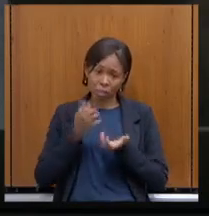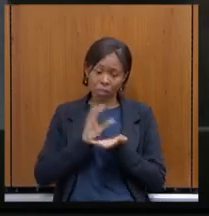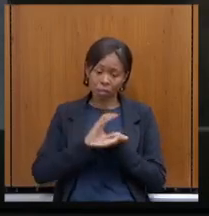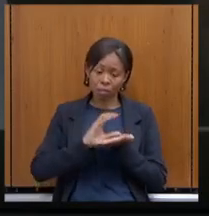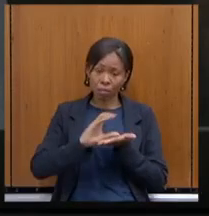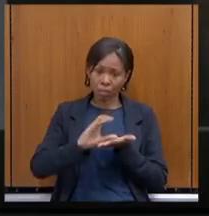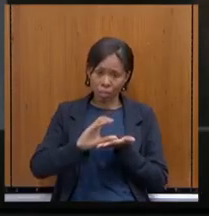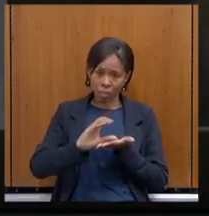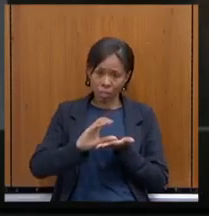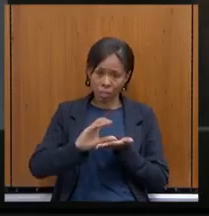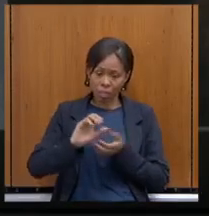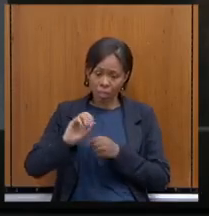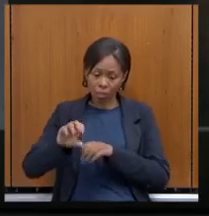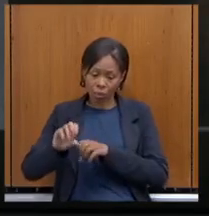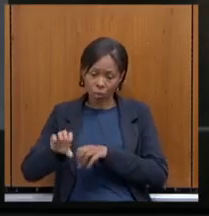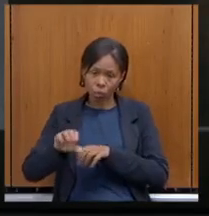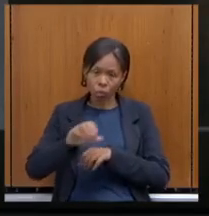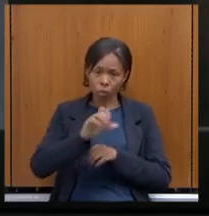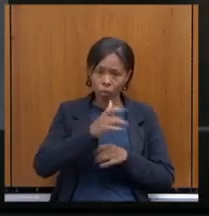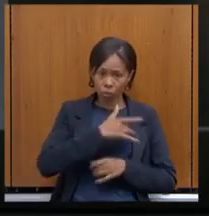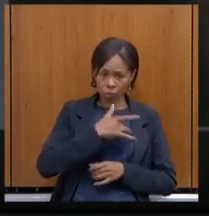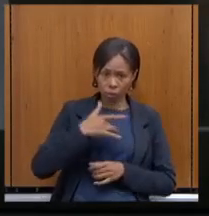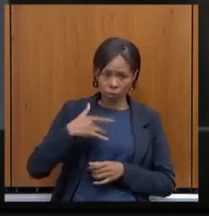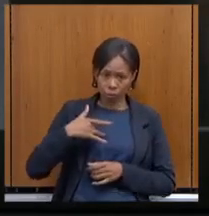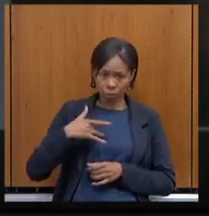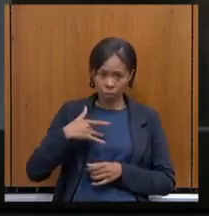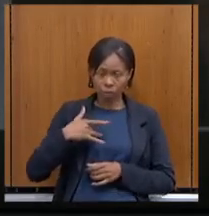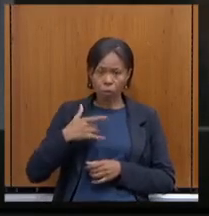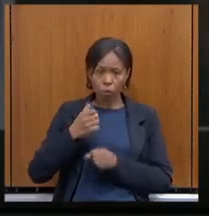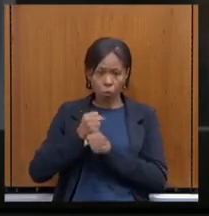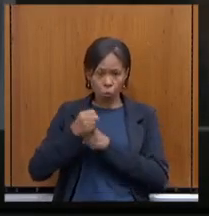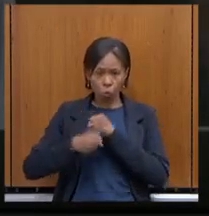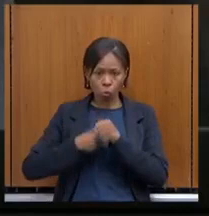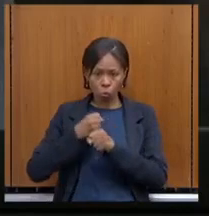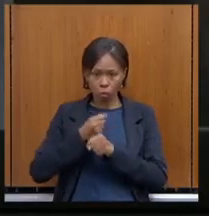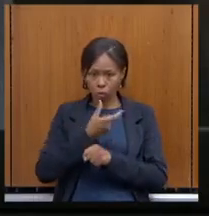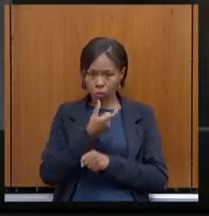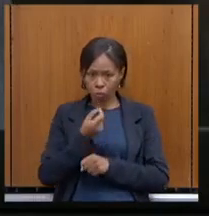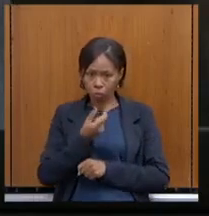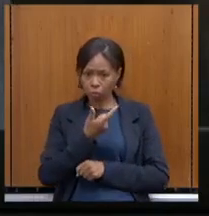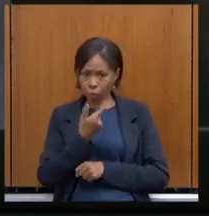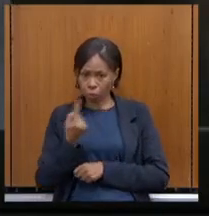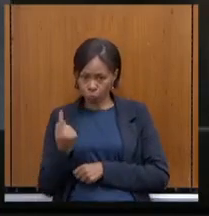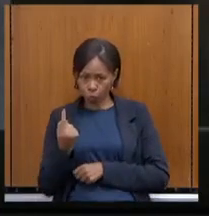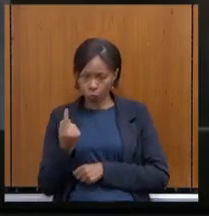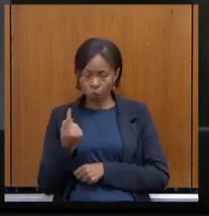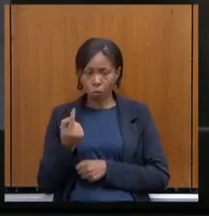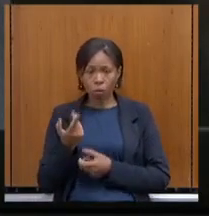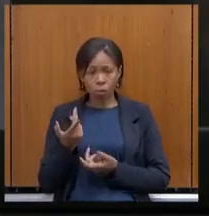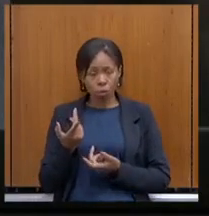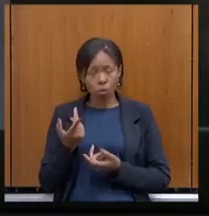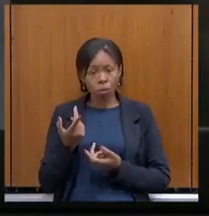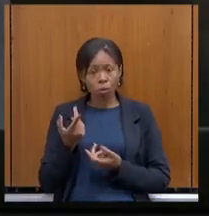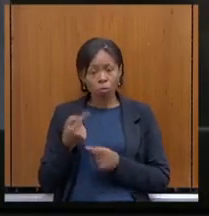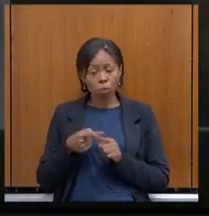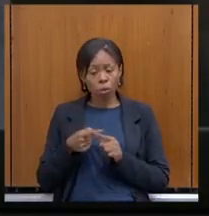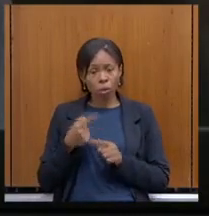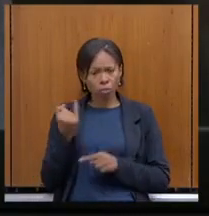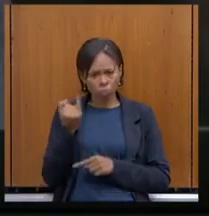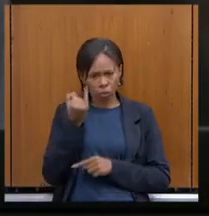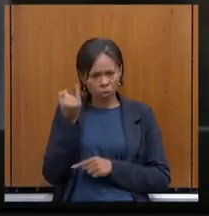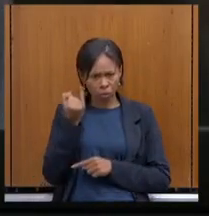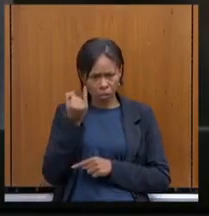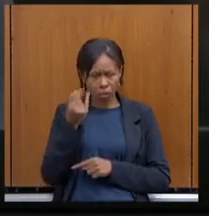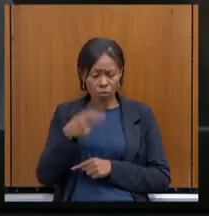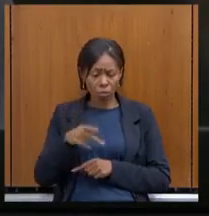saúde e educação no ano de 2021, vendo a importância disso para o povo mineiro? Quer